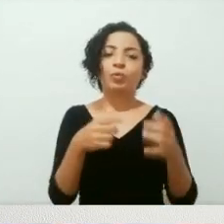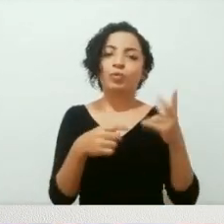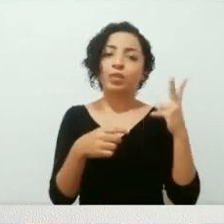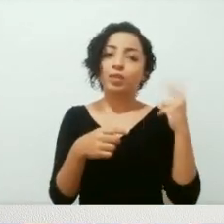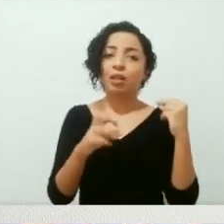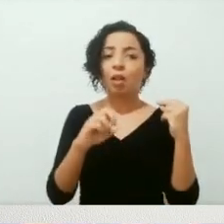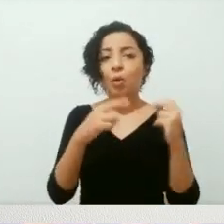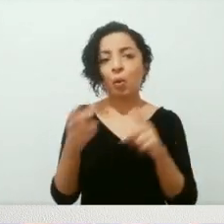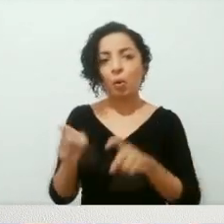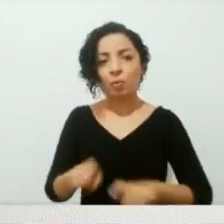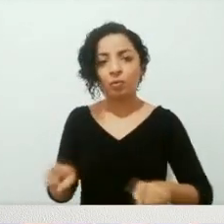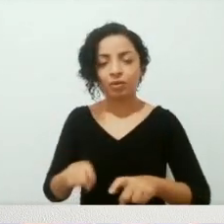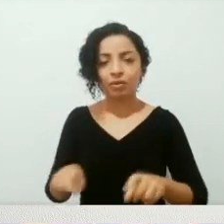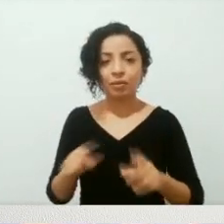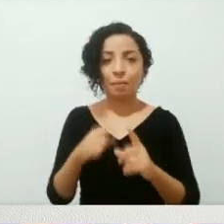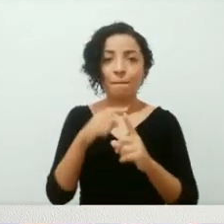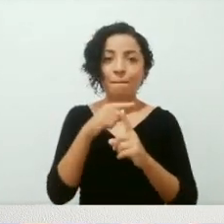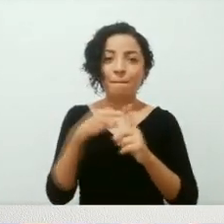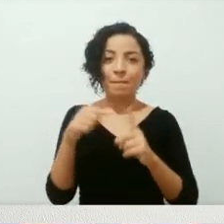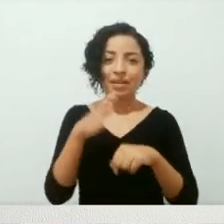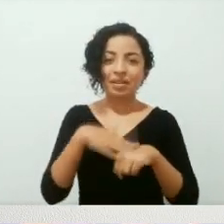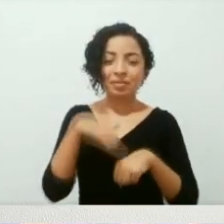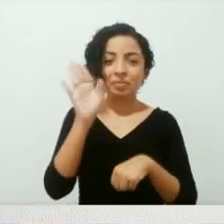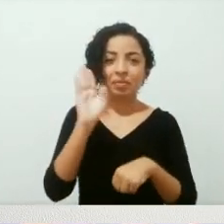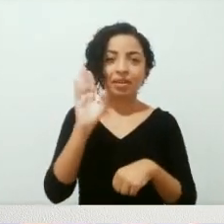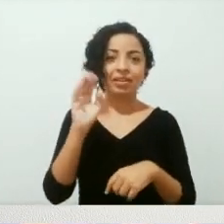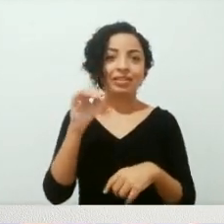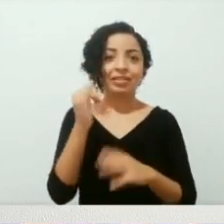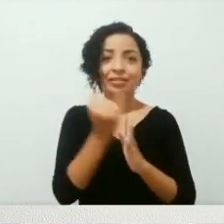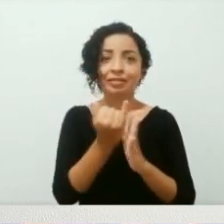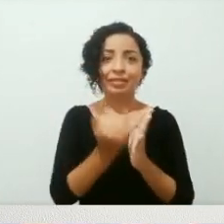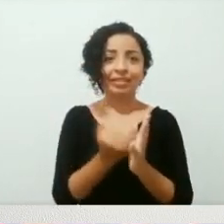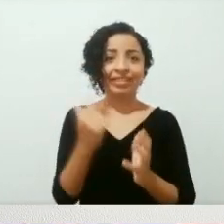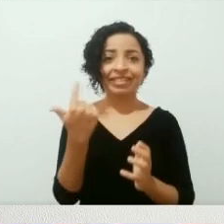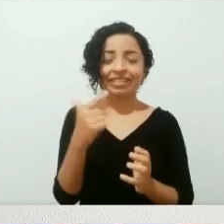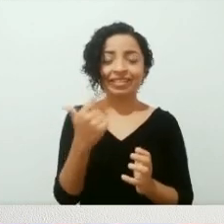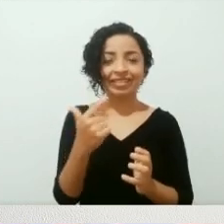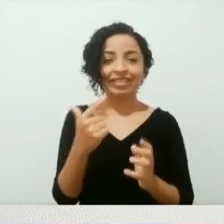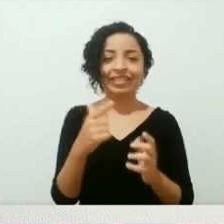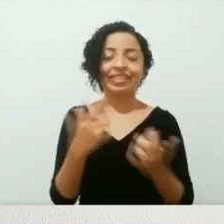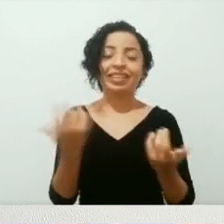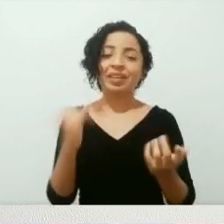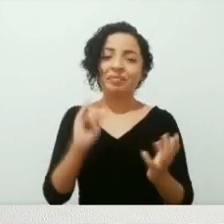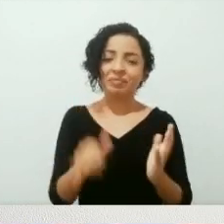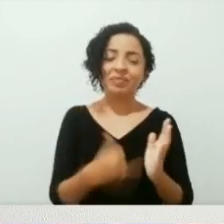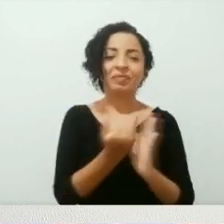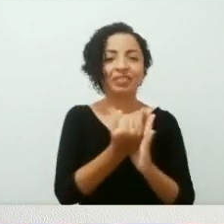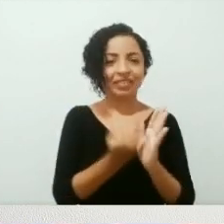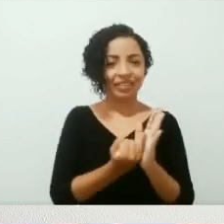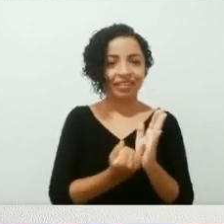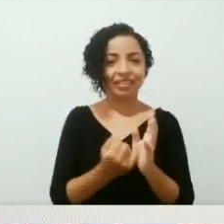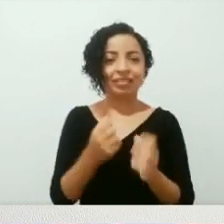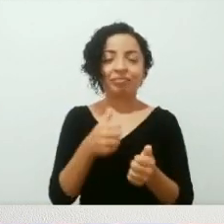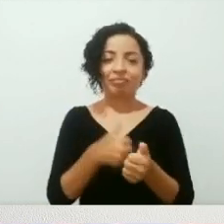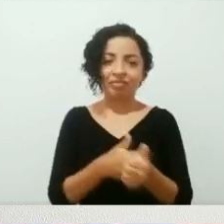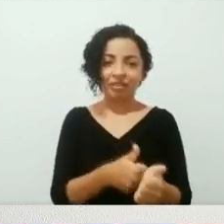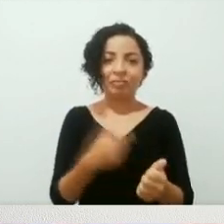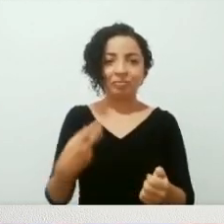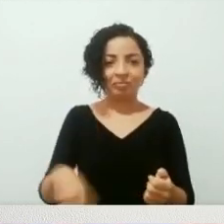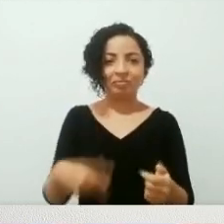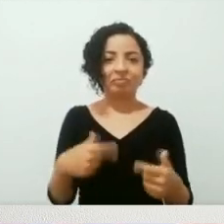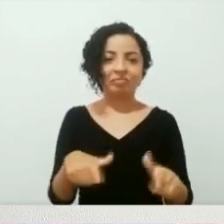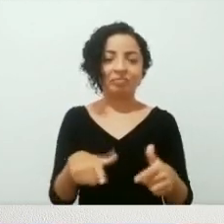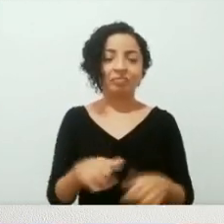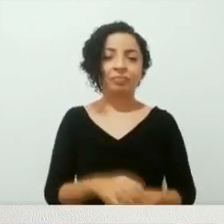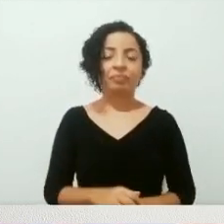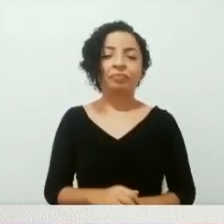no seu computador. E é importante porque mais da metade das pessoas que assistem o meu canal não estão inscritas. Então, se você estiver assistindo esse vídeo, aproveita pra se inscrever e acompanhar nosso trabalho.